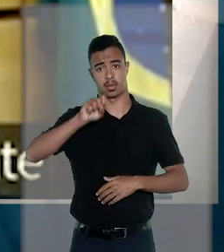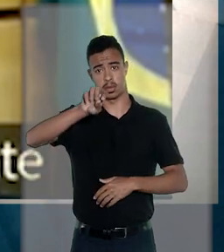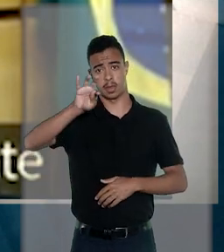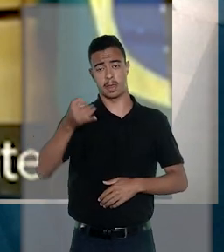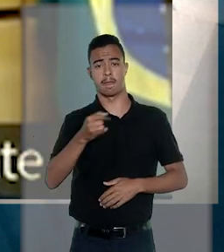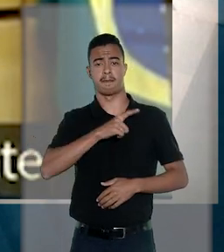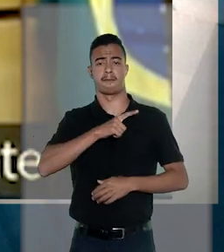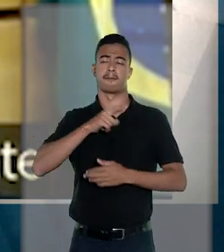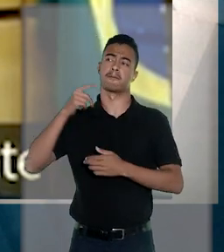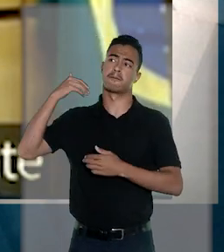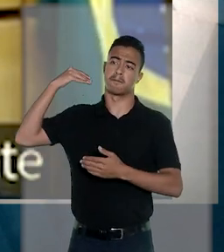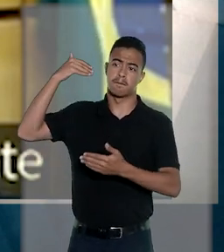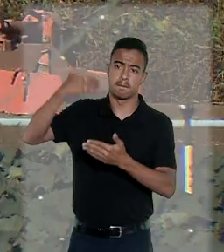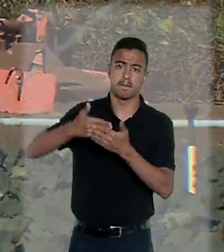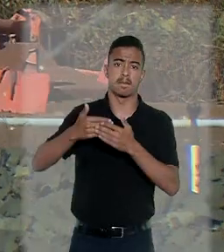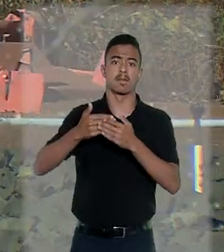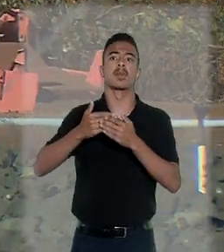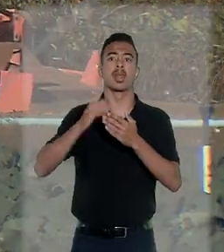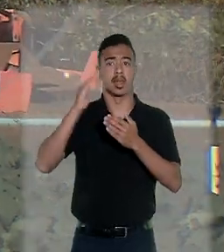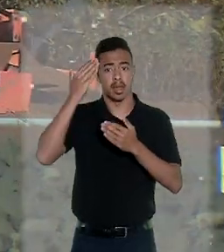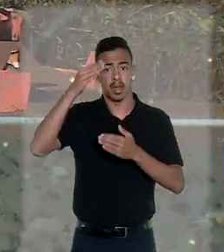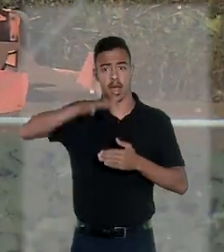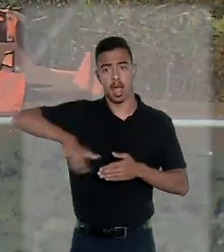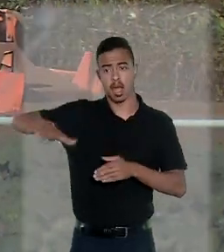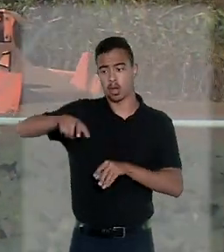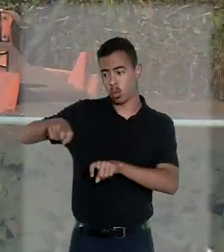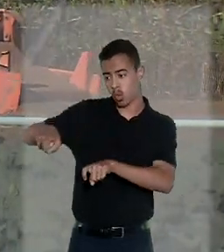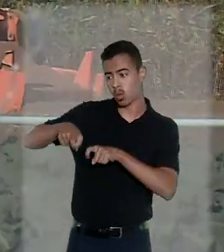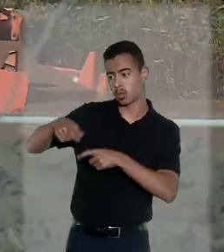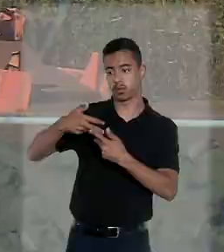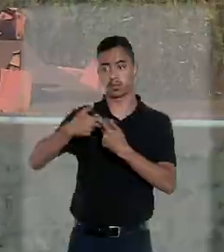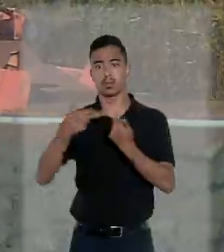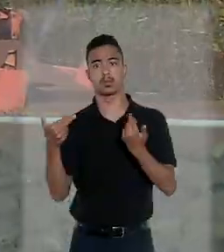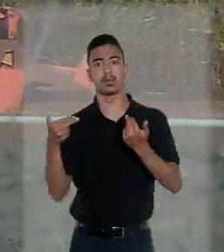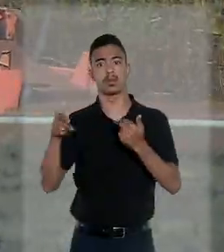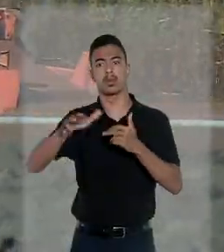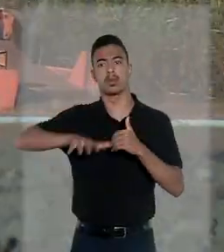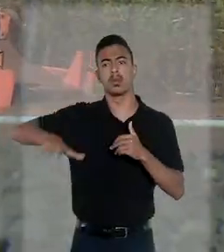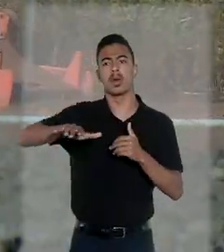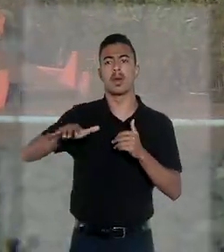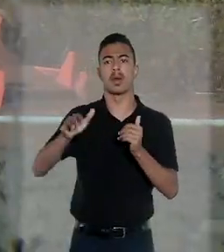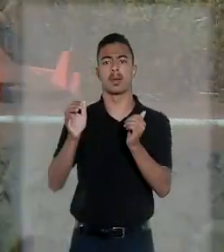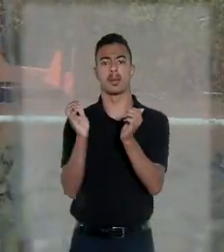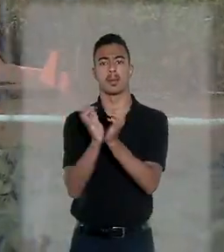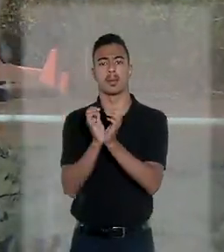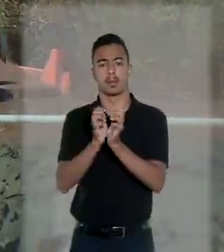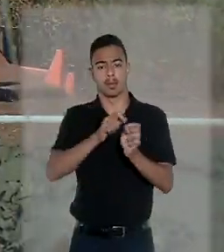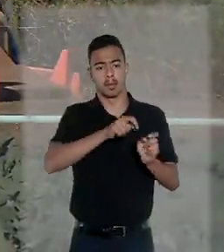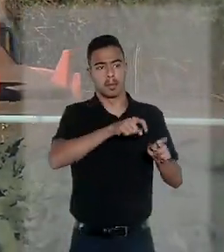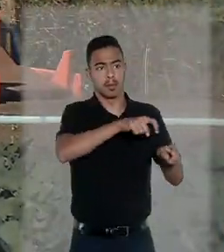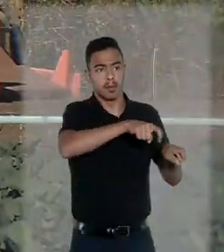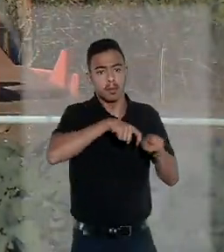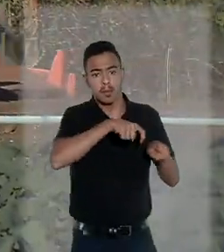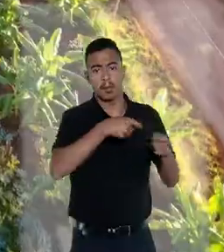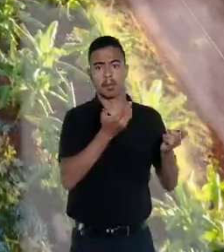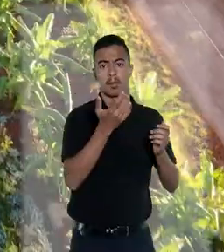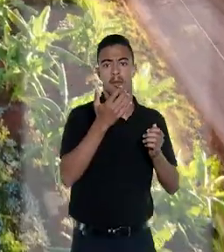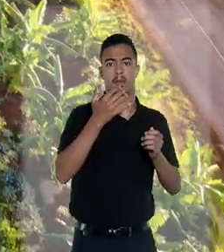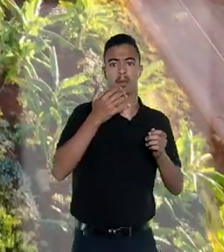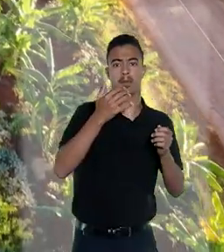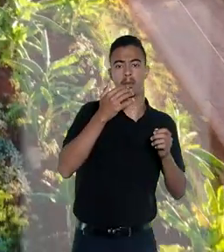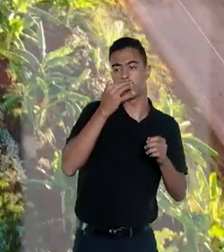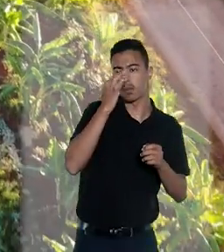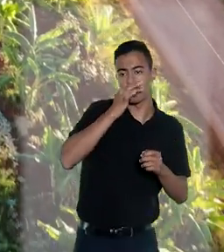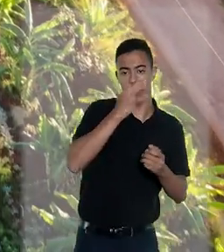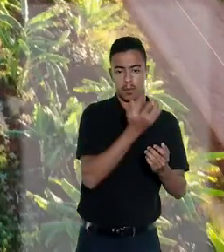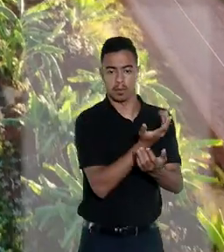STJ, em vários precedentes, entendeu que a agroindústria está abrangida no conceito de atividade agropastoril, o que